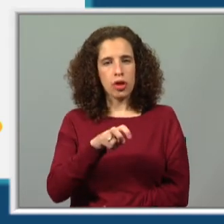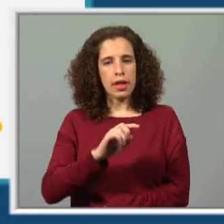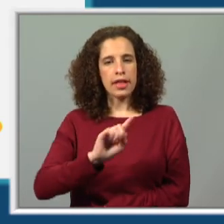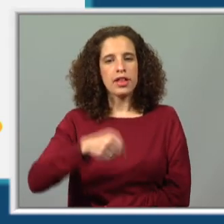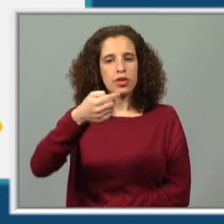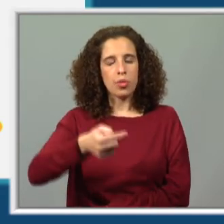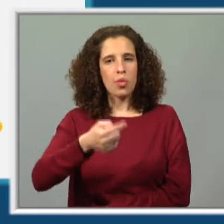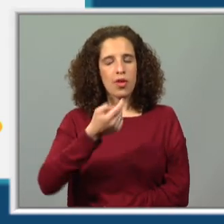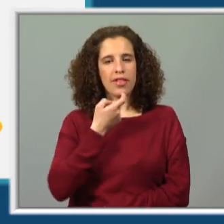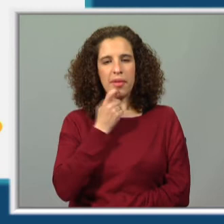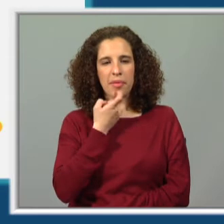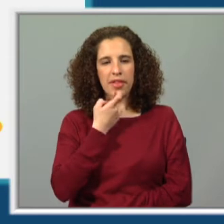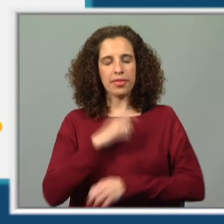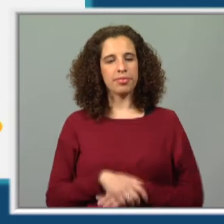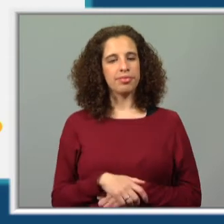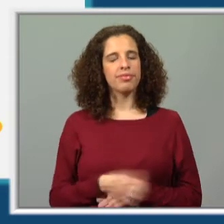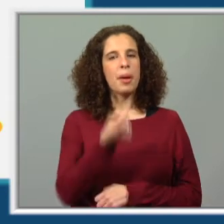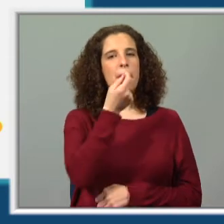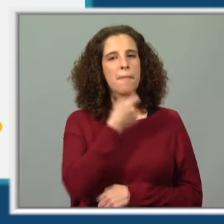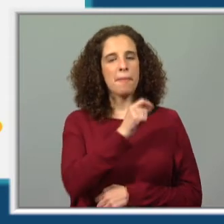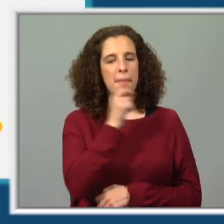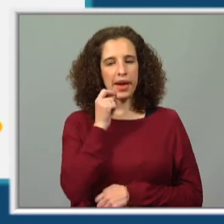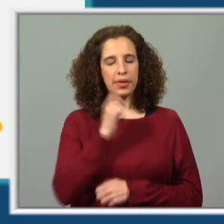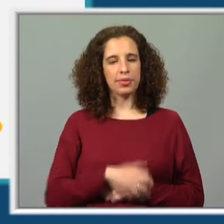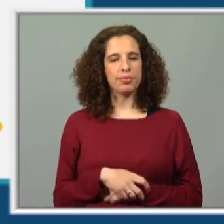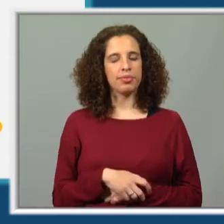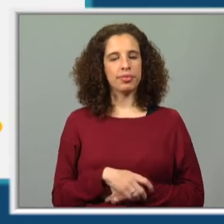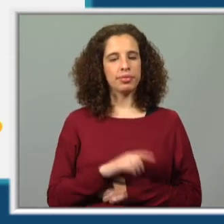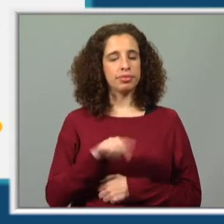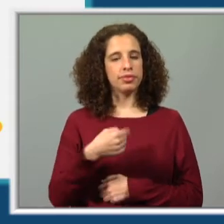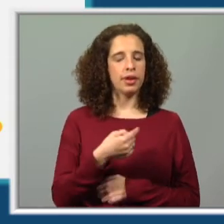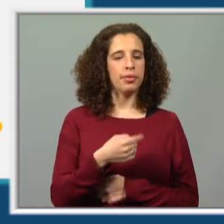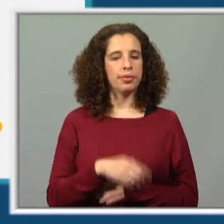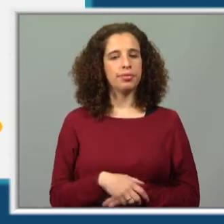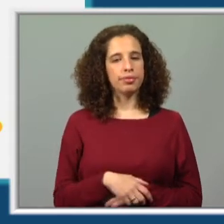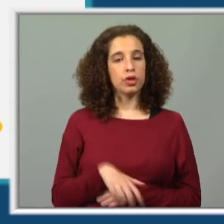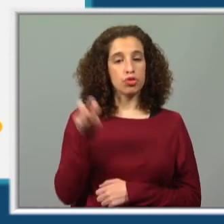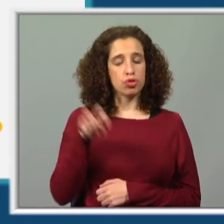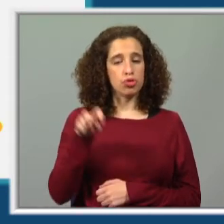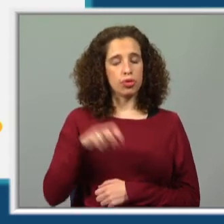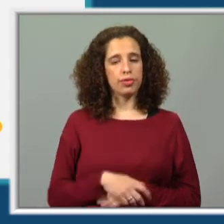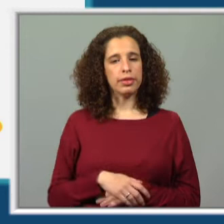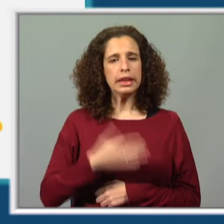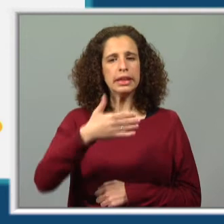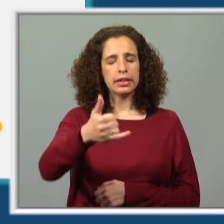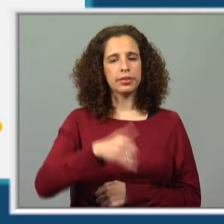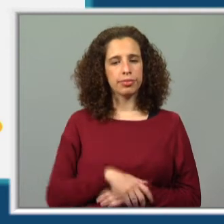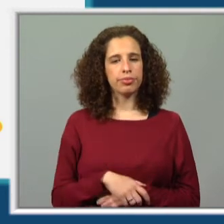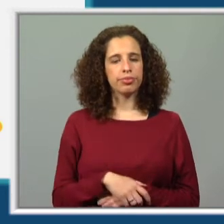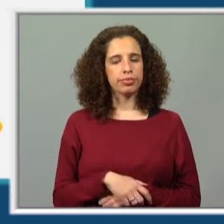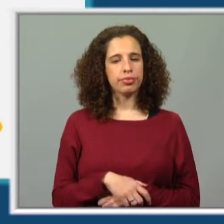depois de abril? O mês de maio. Tínhamos então depois junho e de seguida